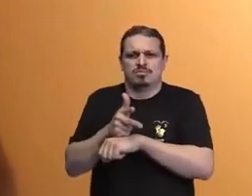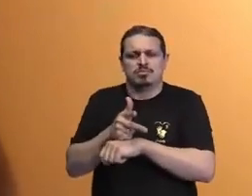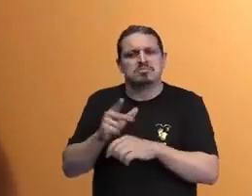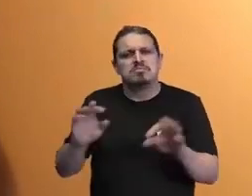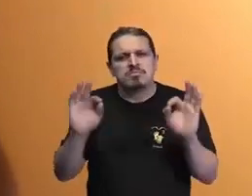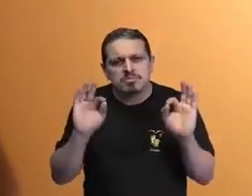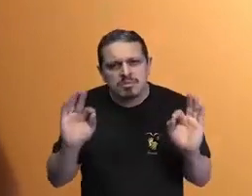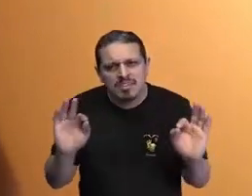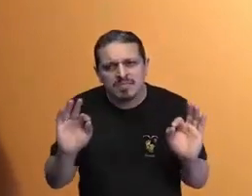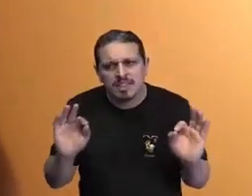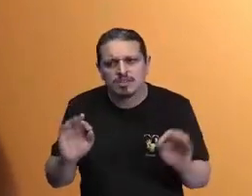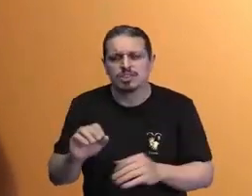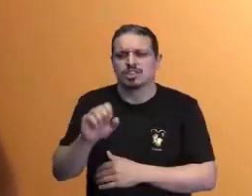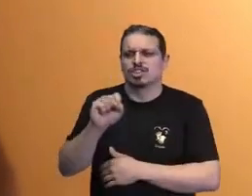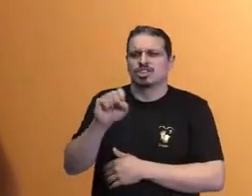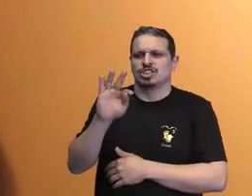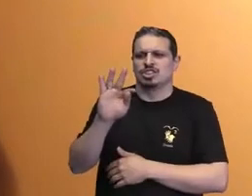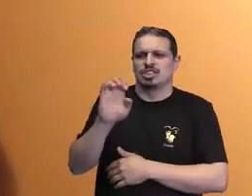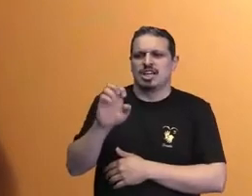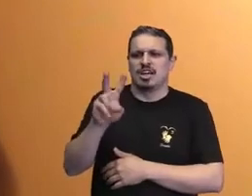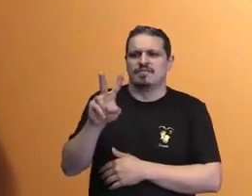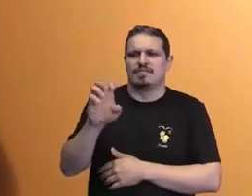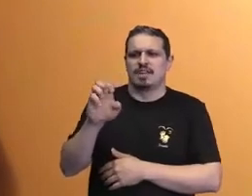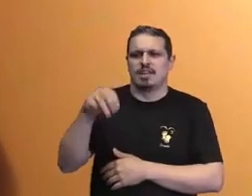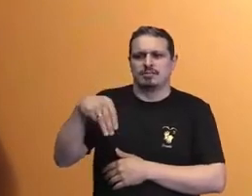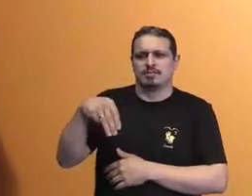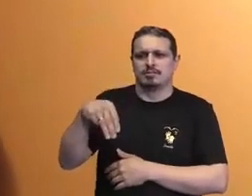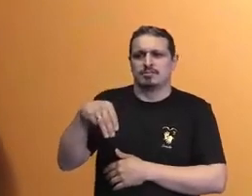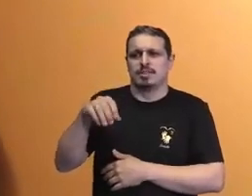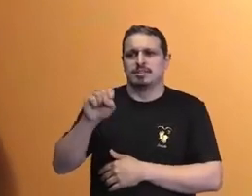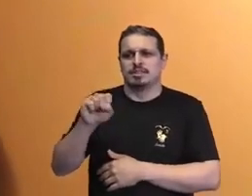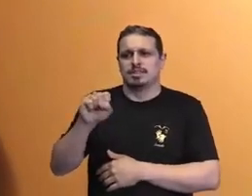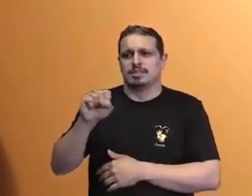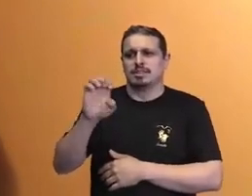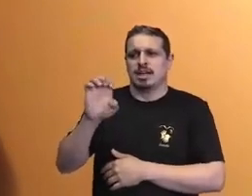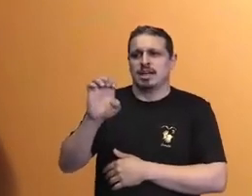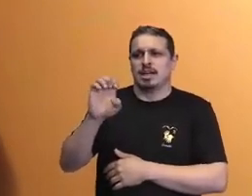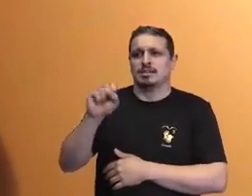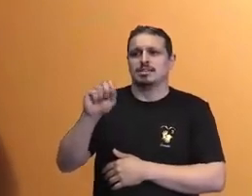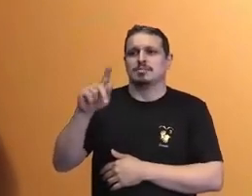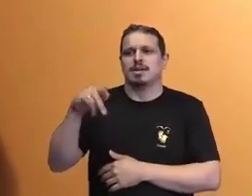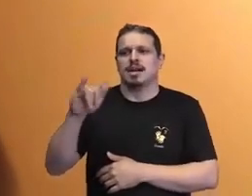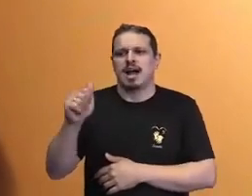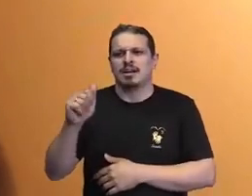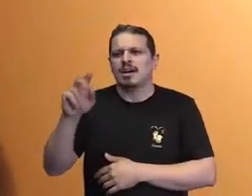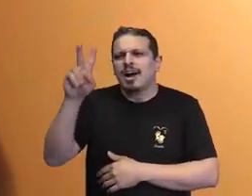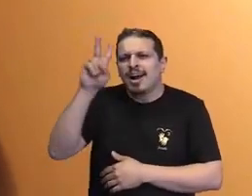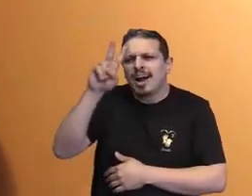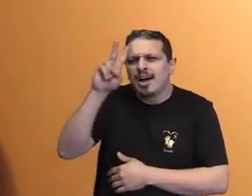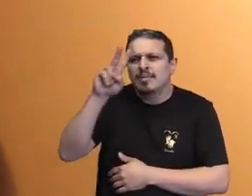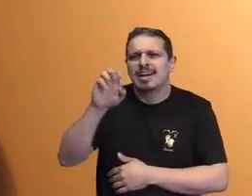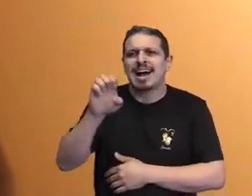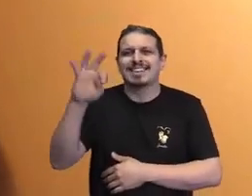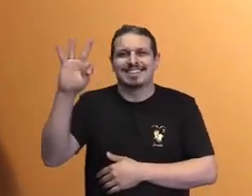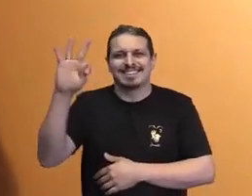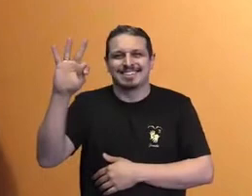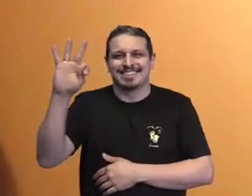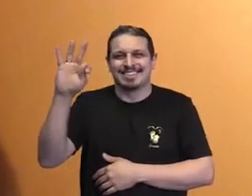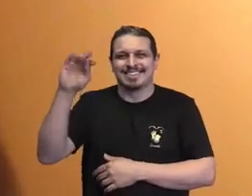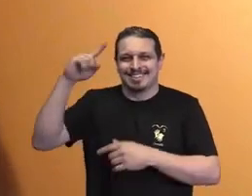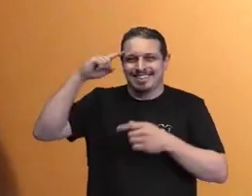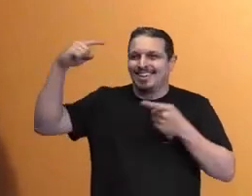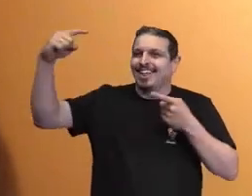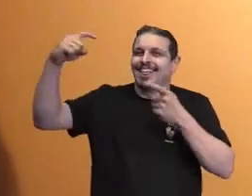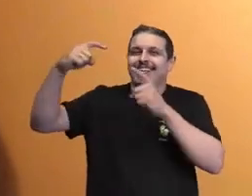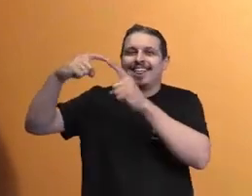Spielberg. Quando ele fez o filme E.T., se você se lembra, uma das cenas mais expressivas, e eu